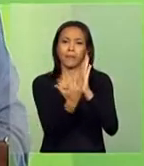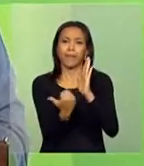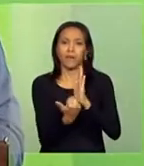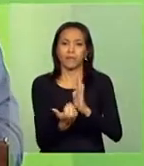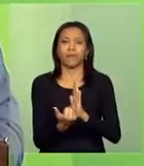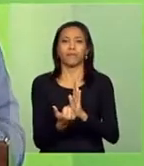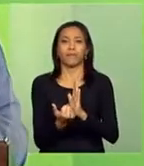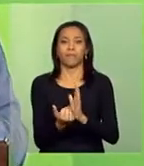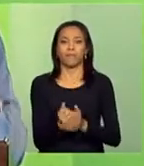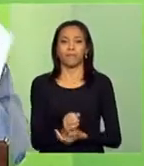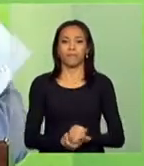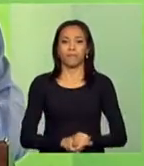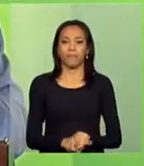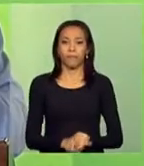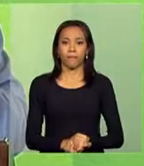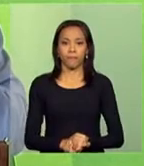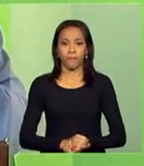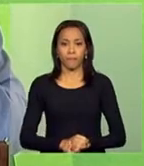porto organizado.